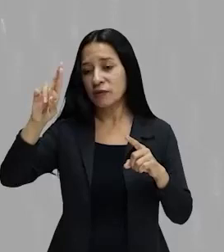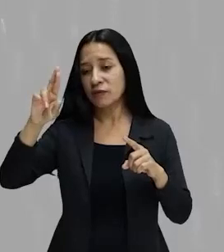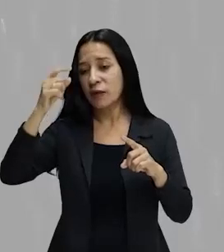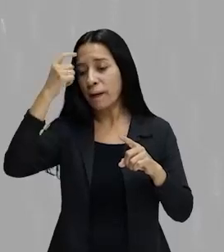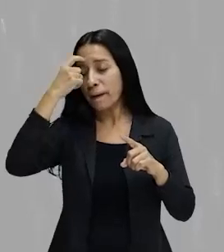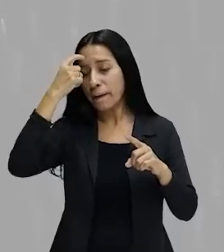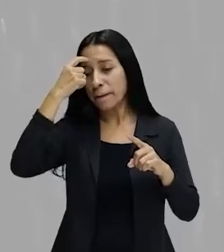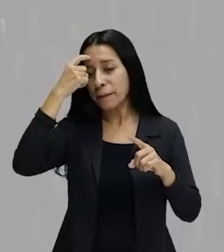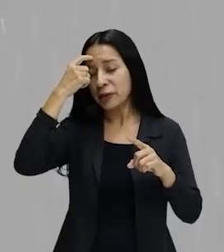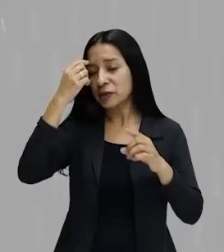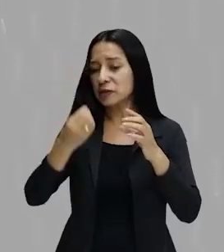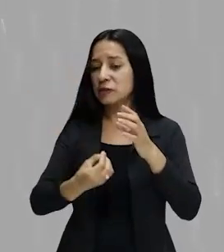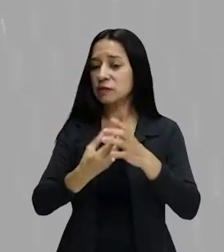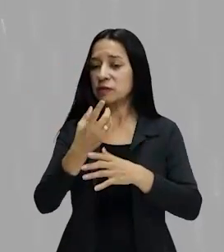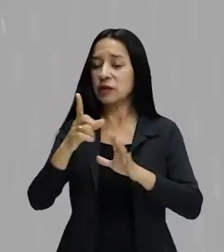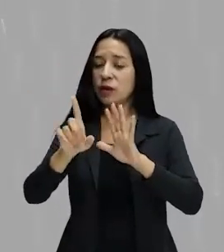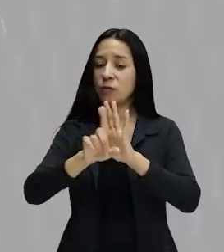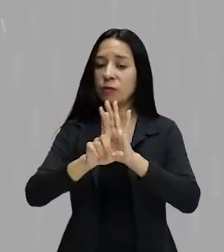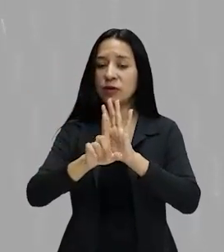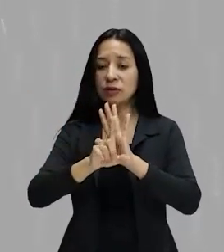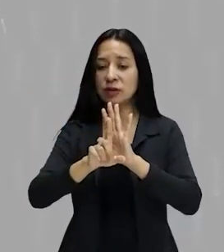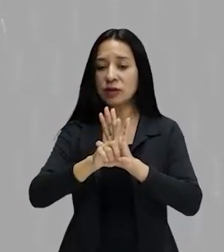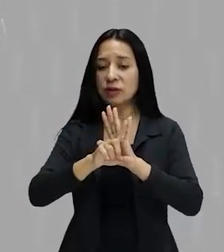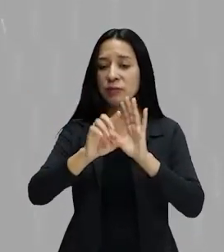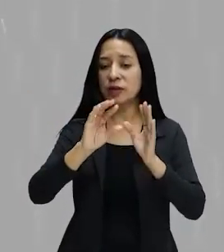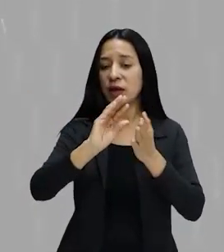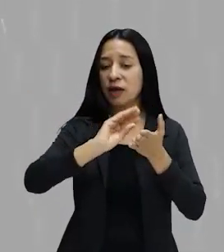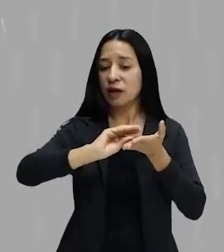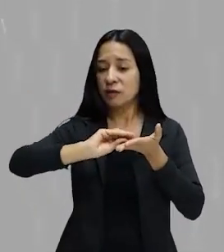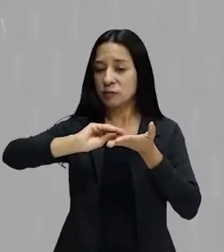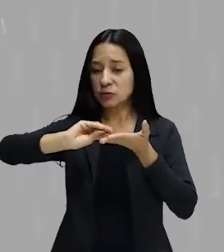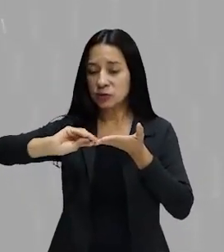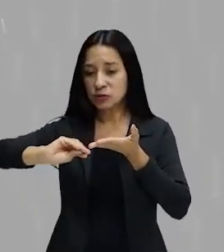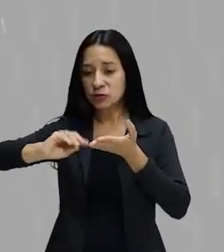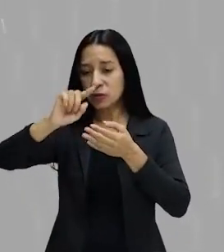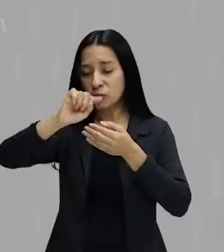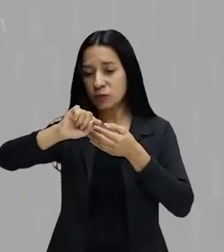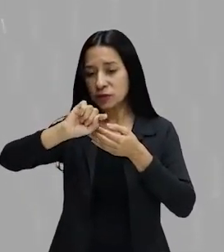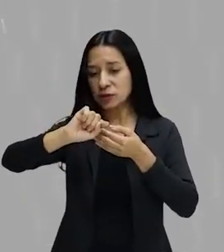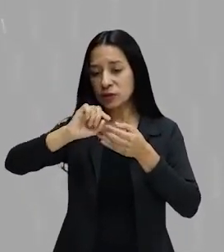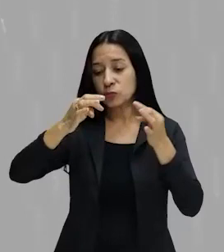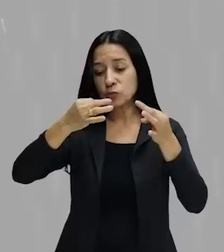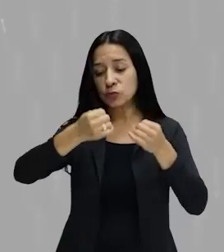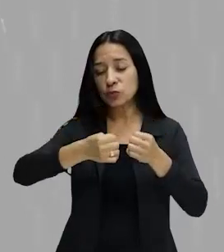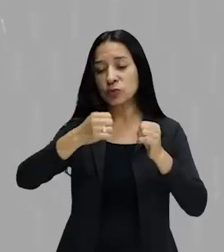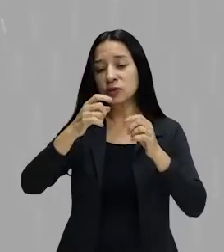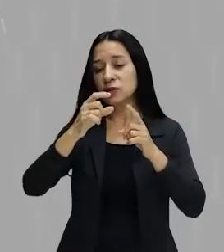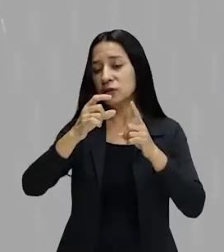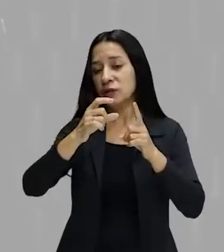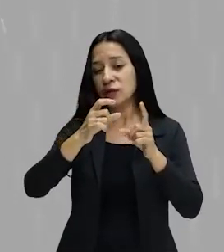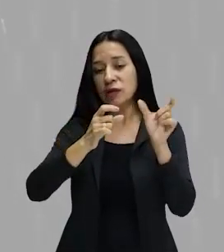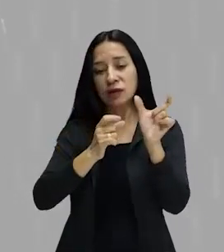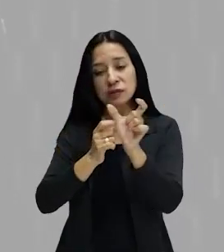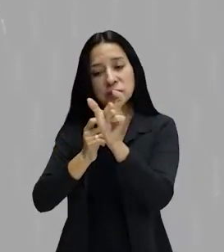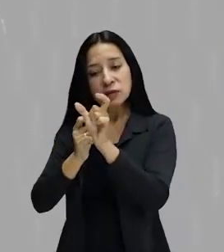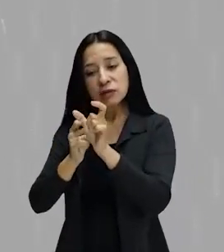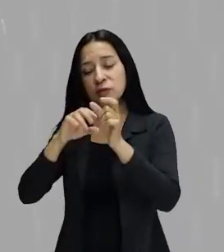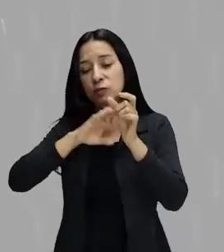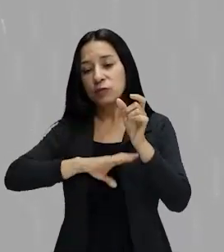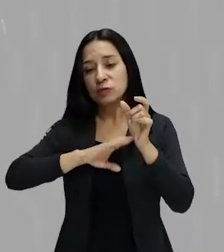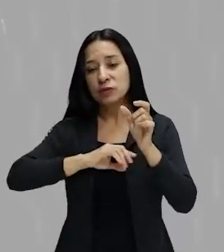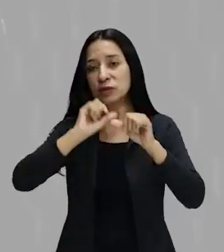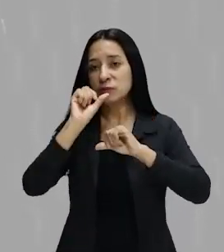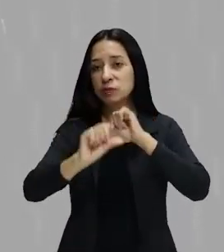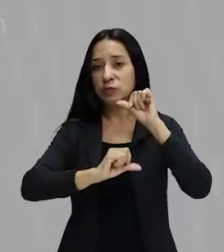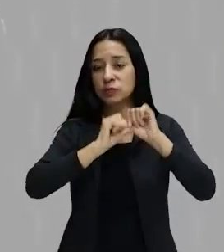em criar uma lei para retirar o acento grave de todas as palavras do português, aí o negócio muda de história, porque